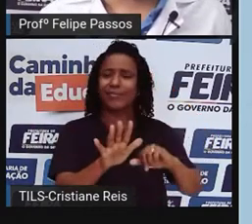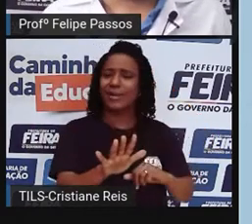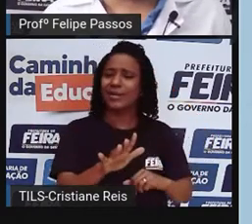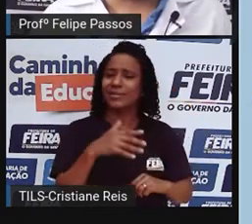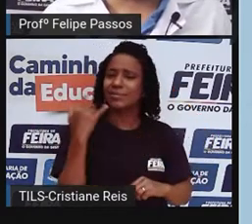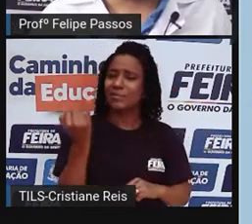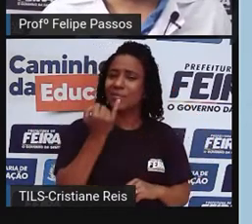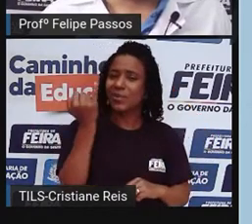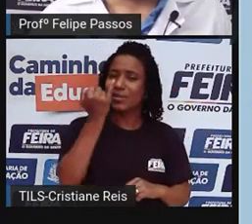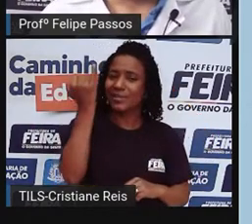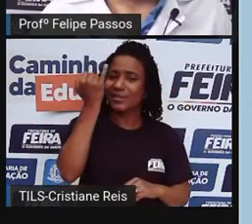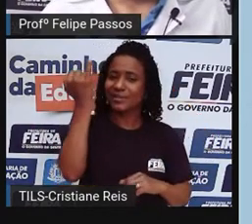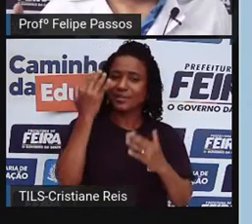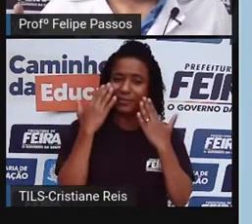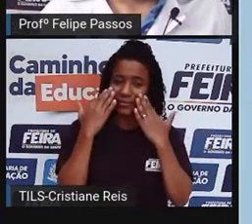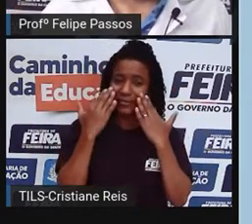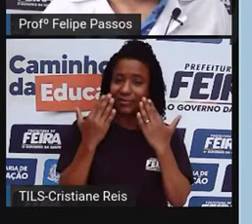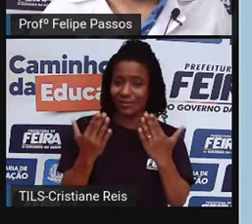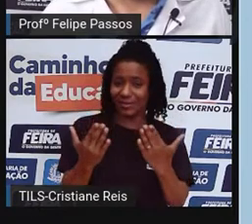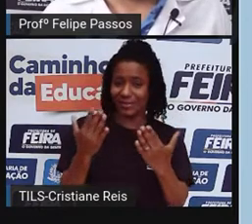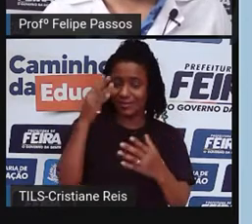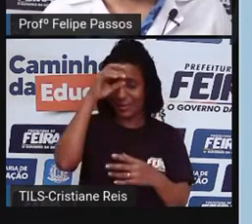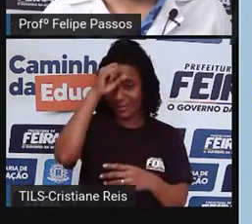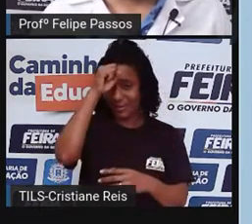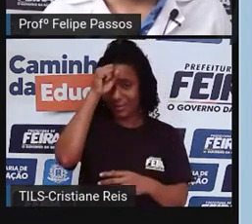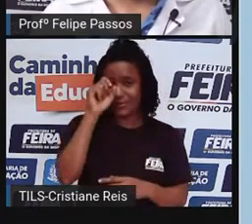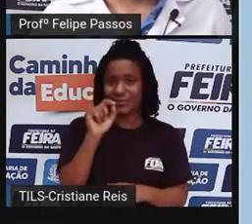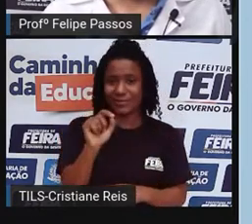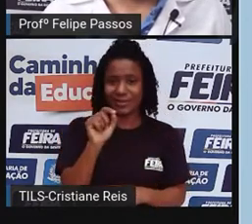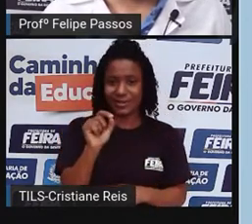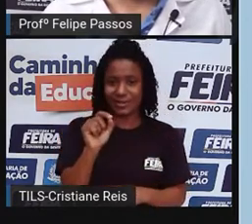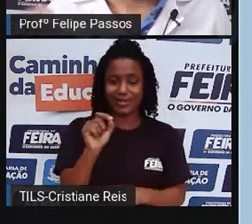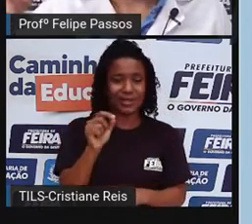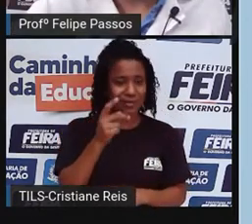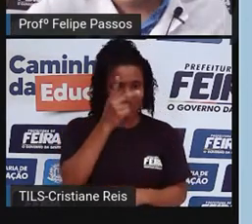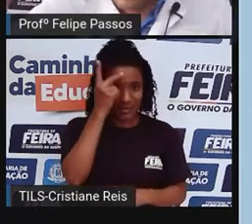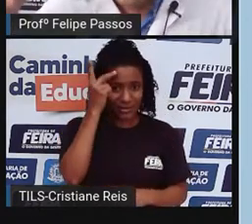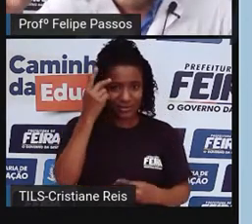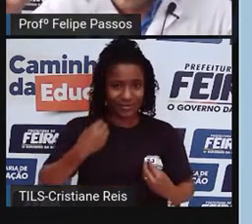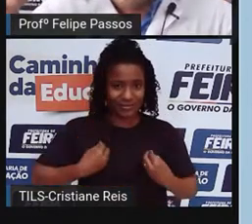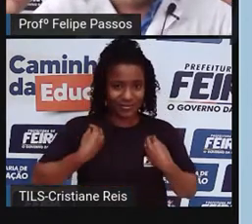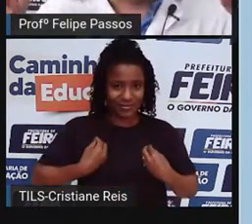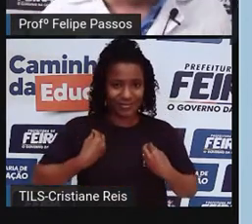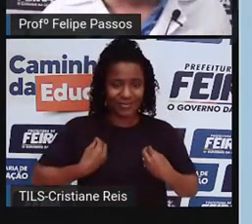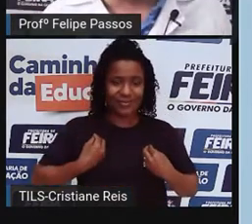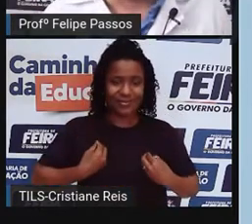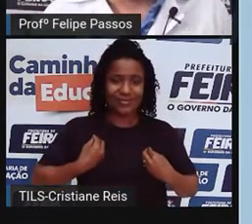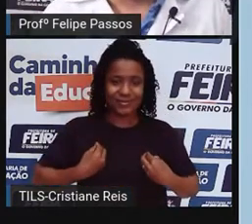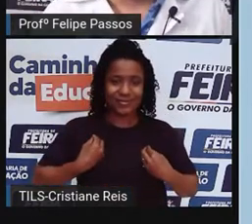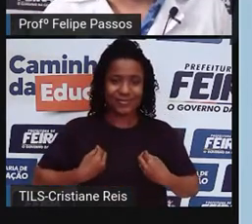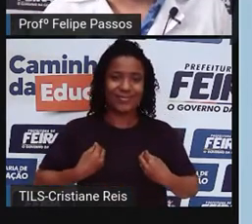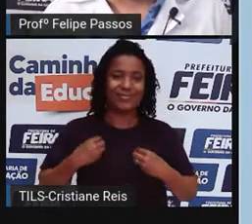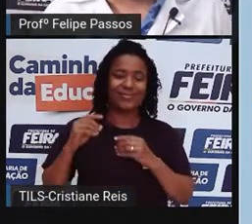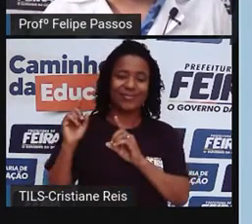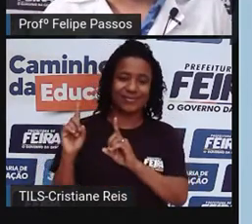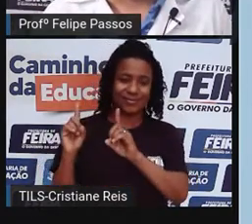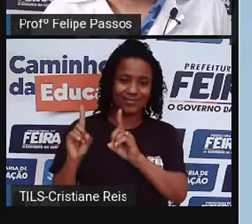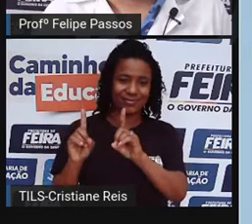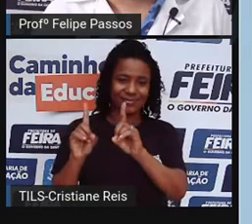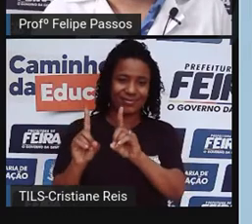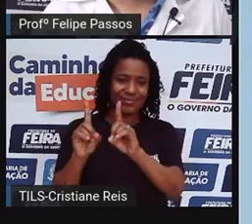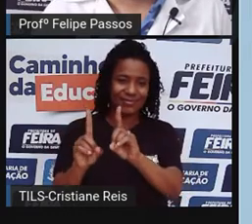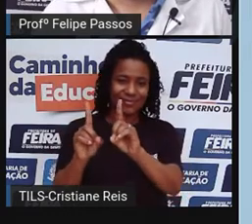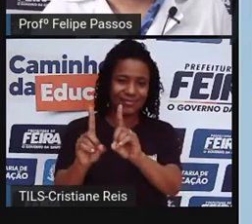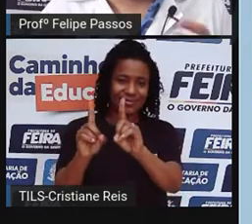mapinha aqui que eu estou mostrando? Está vendo esses dois seres humanos aí das cavernas, né? Antigos, entre